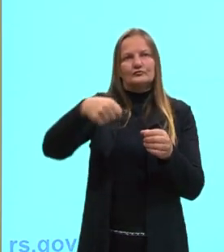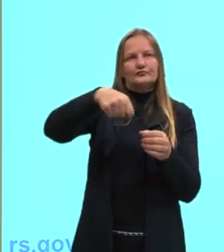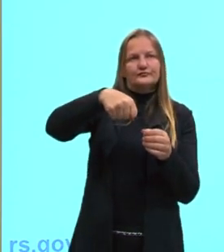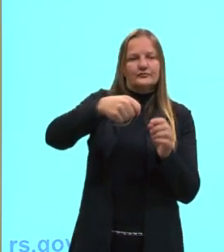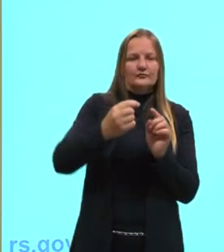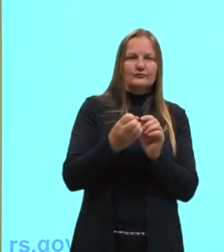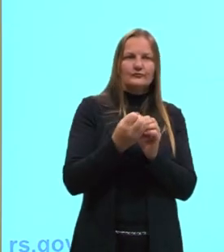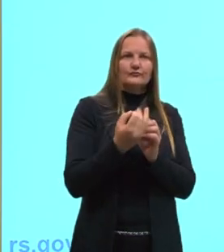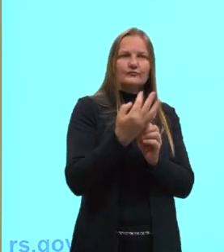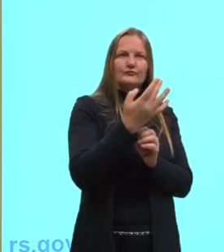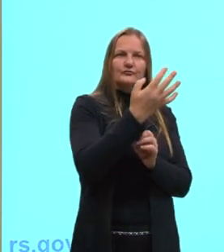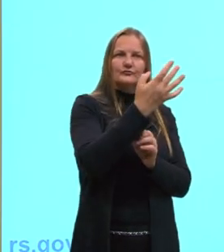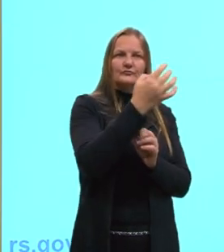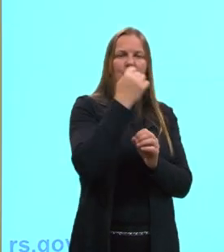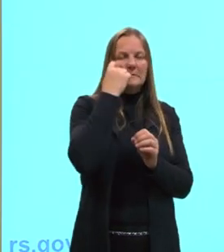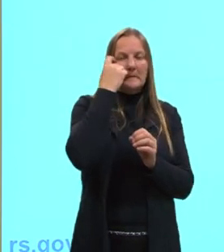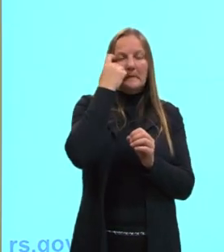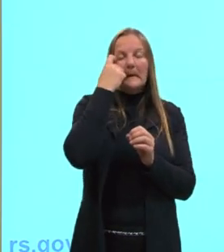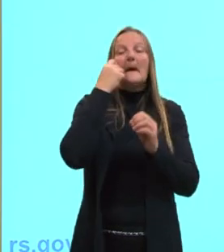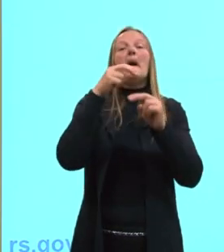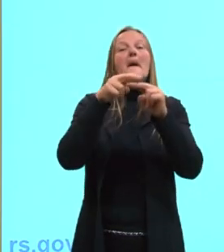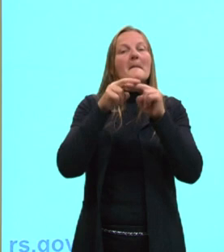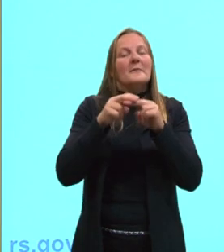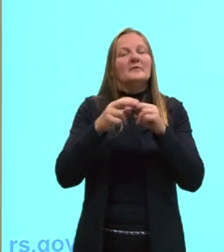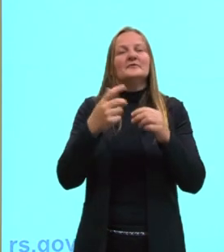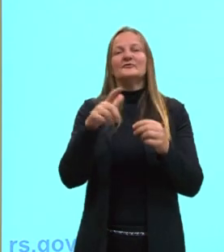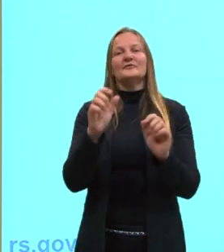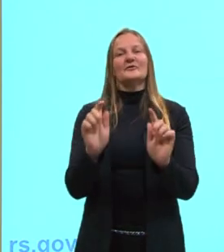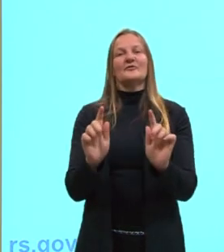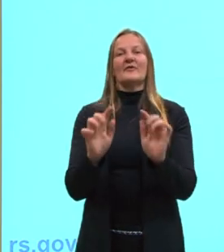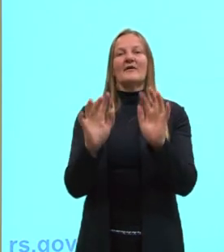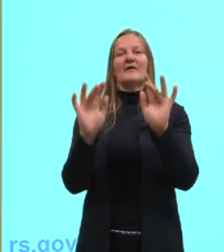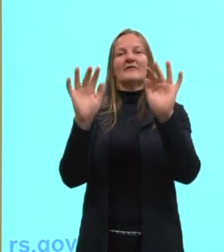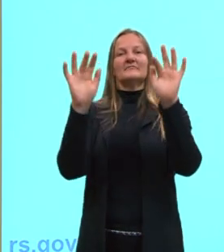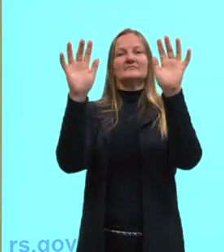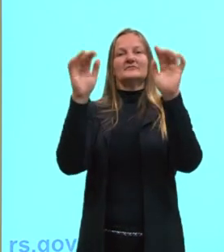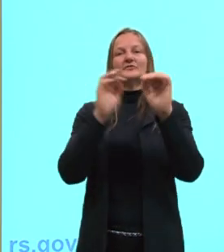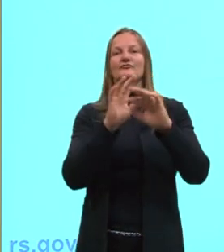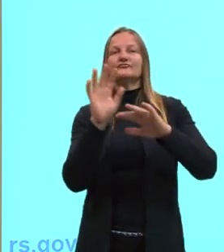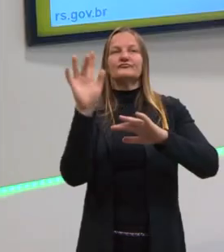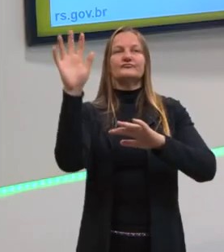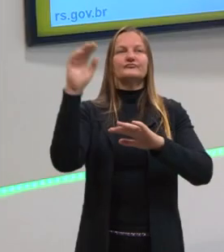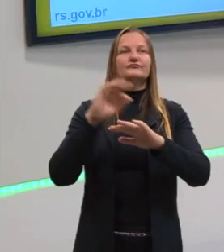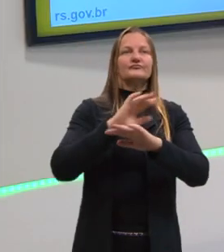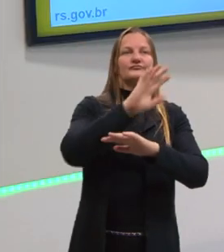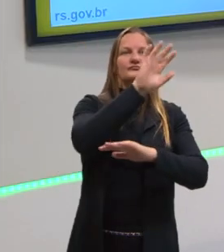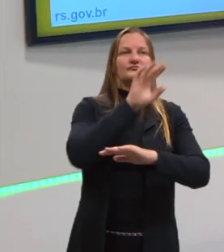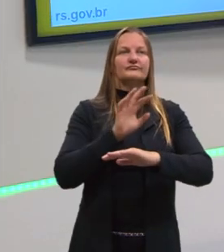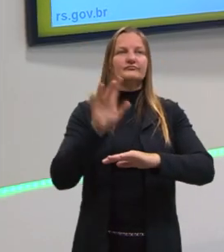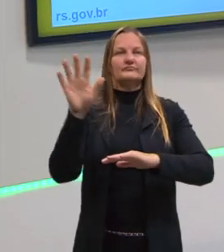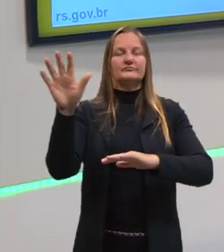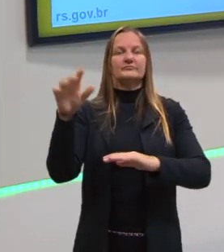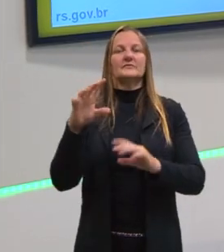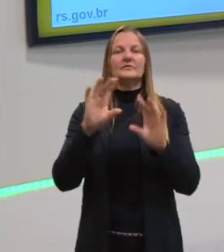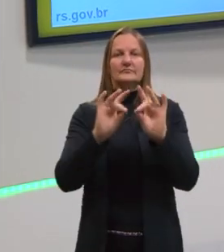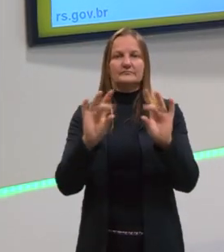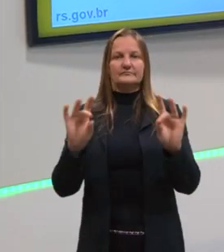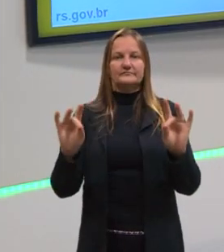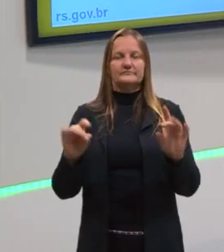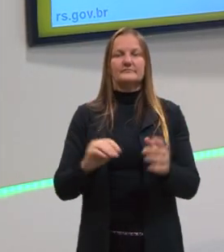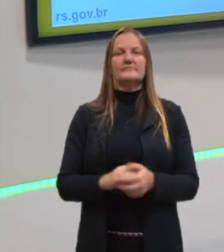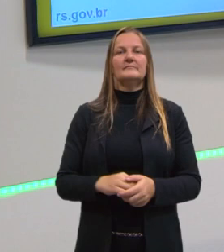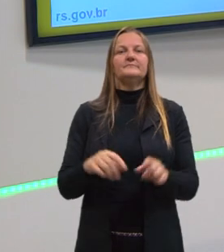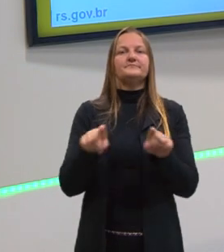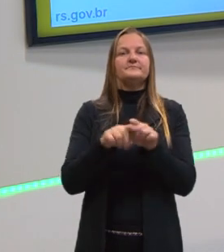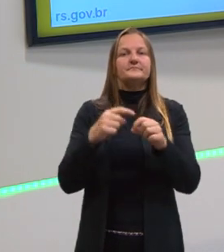uma forma específica, tá? Pode fluir, tá? Livremente também, como o líquido. E